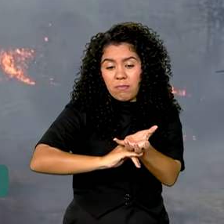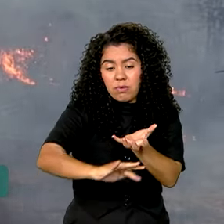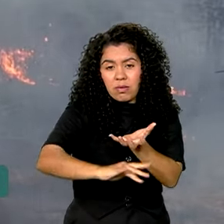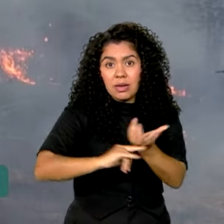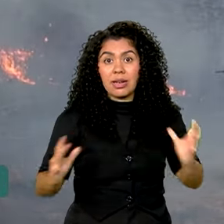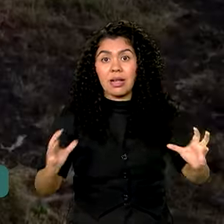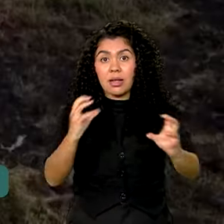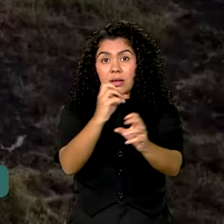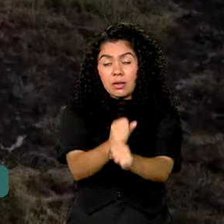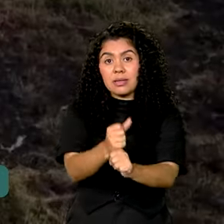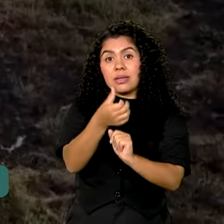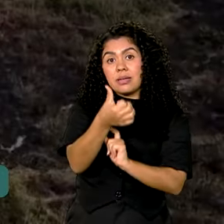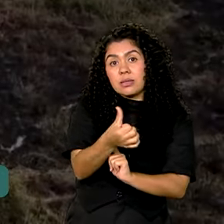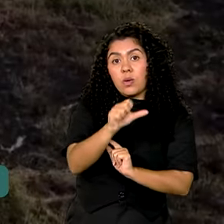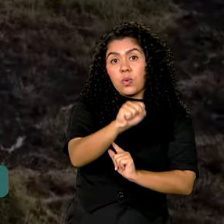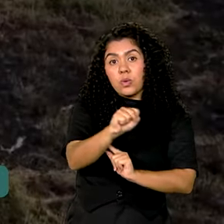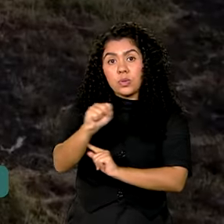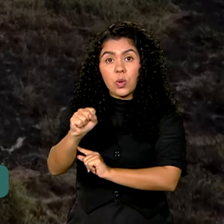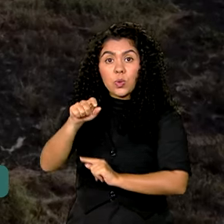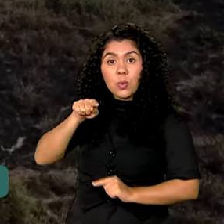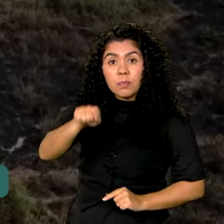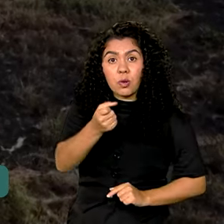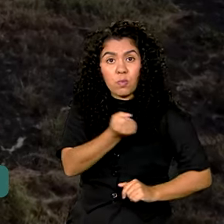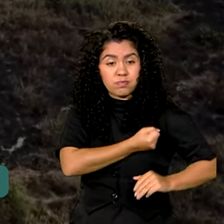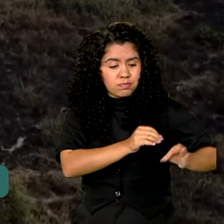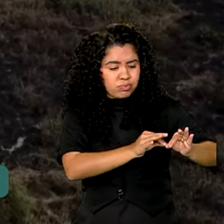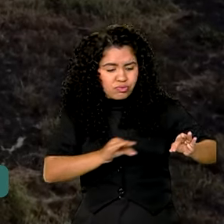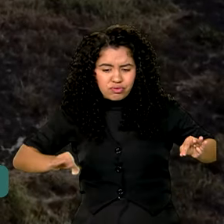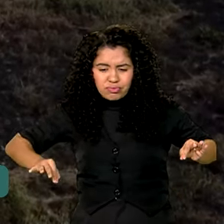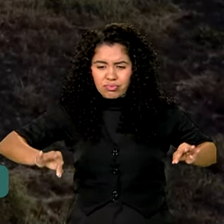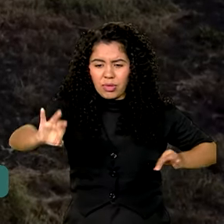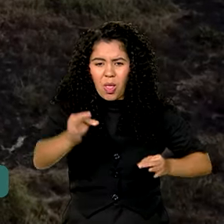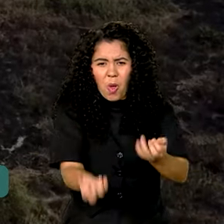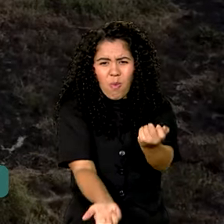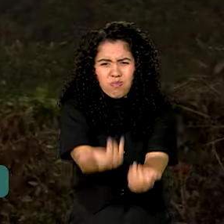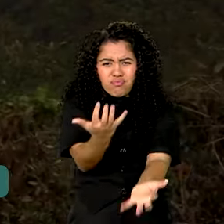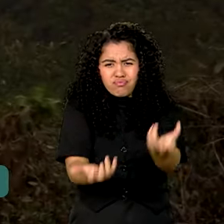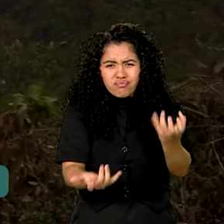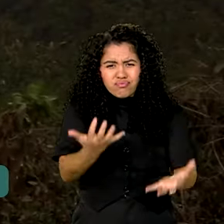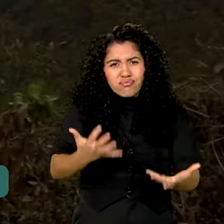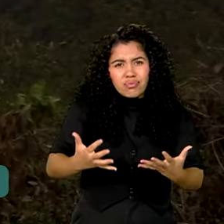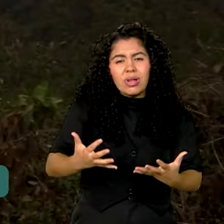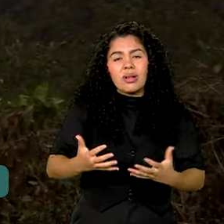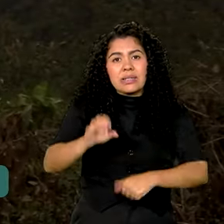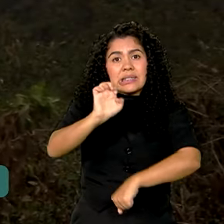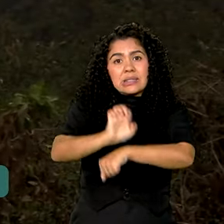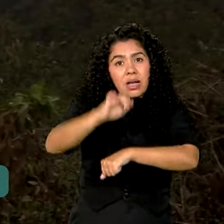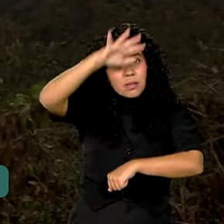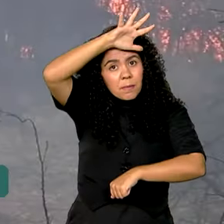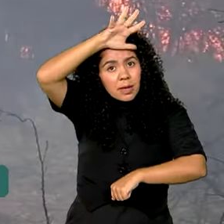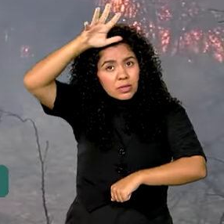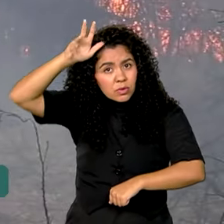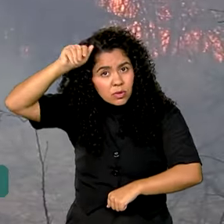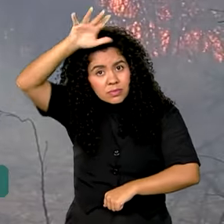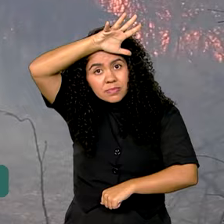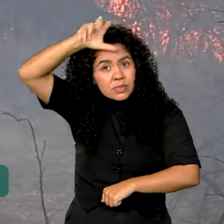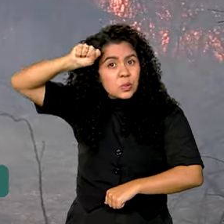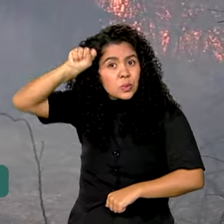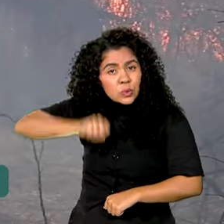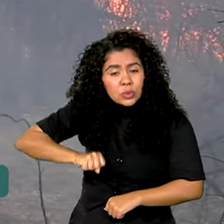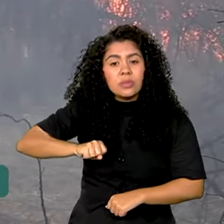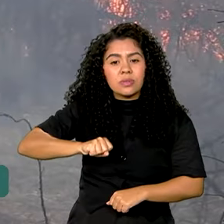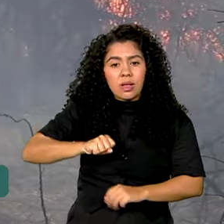688 mil hectares foram queimados nos estados de Mato Grosso e Mato Grosso do Sul. Mais da